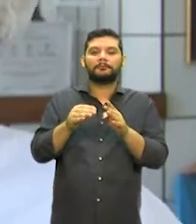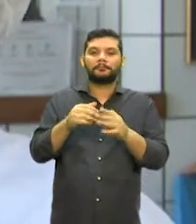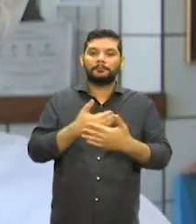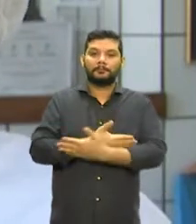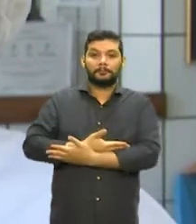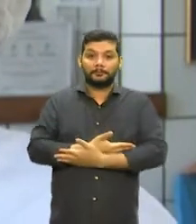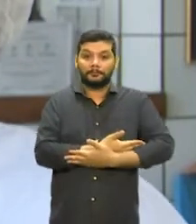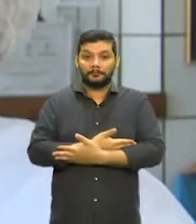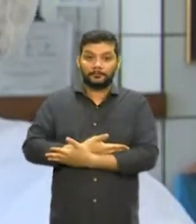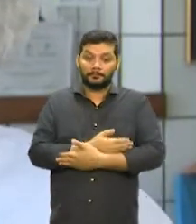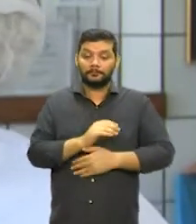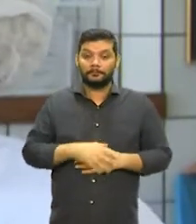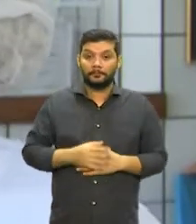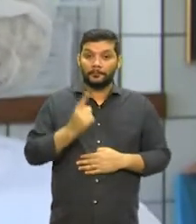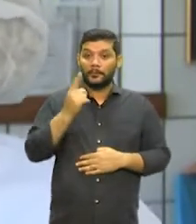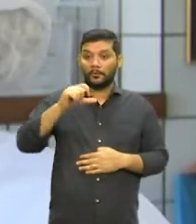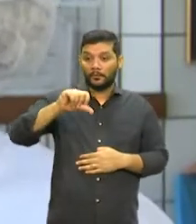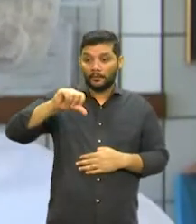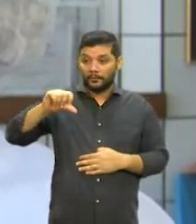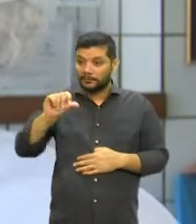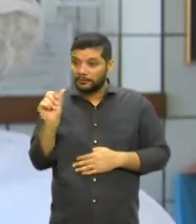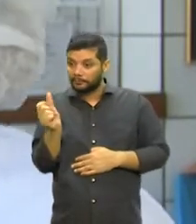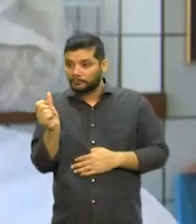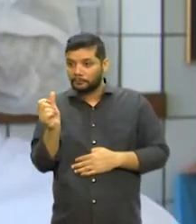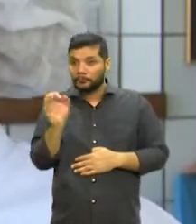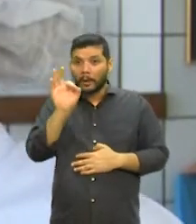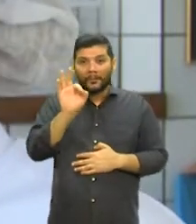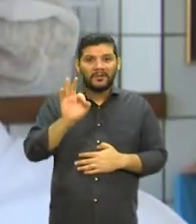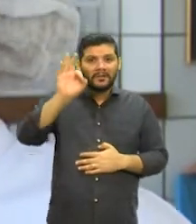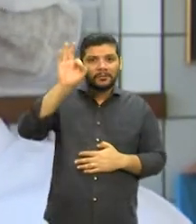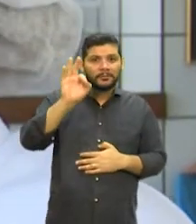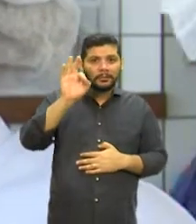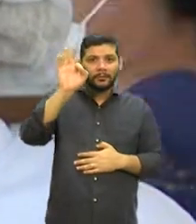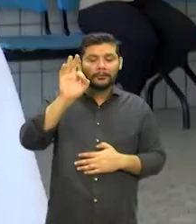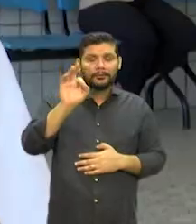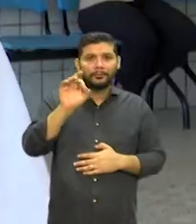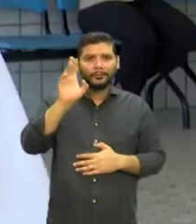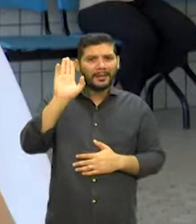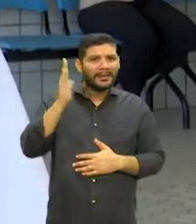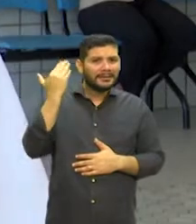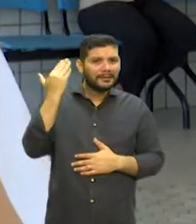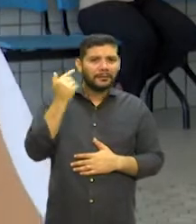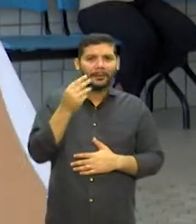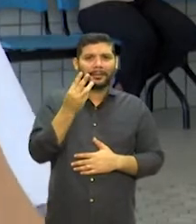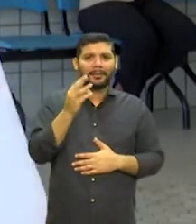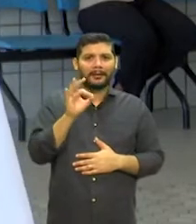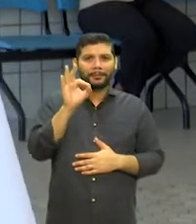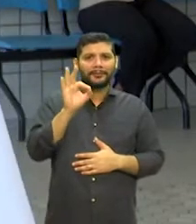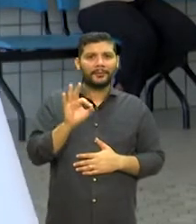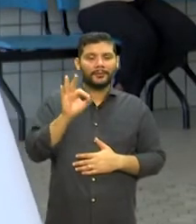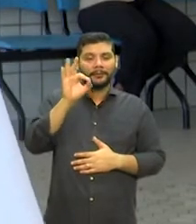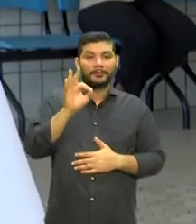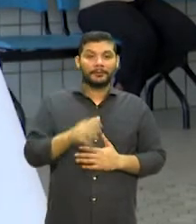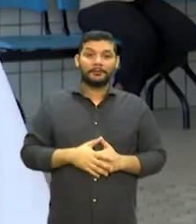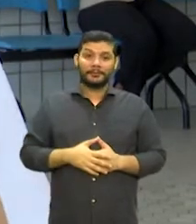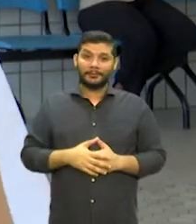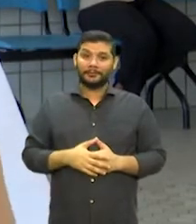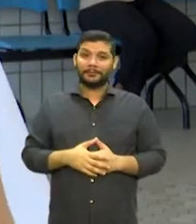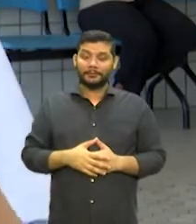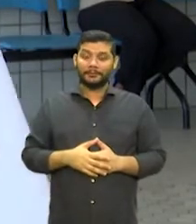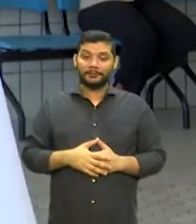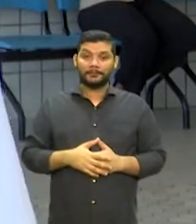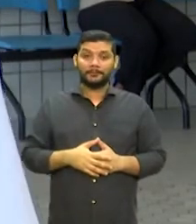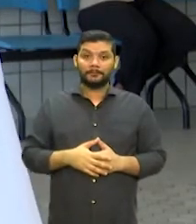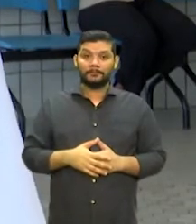1996, esse percentual não chegava a 30%. Assim como a gente acha muito importante elas